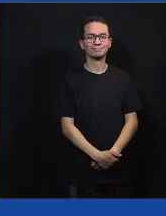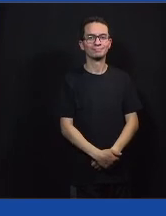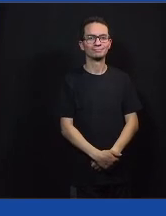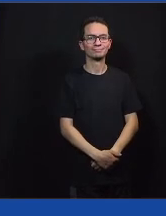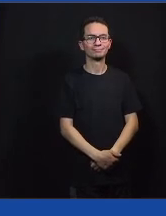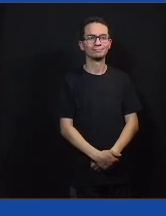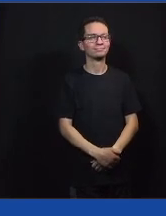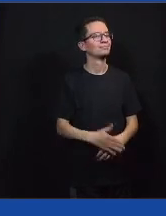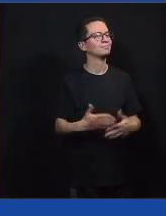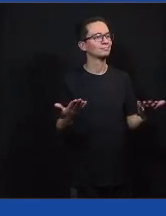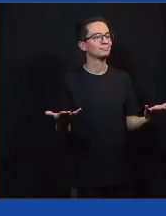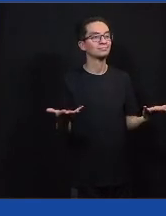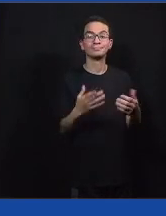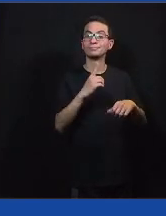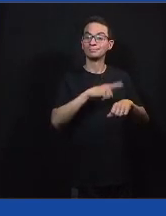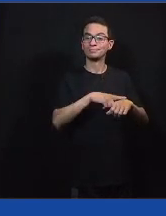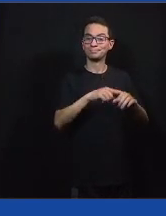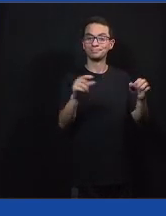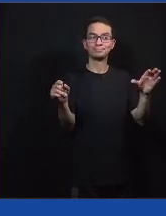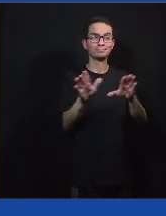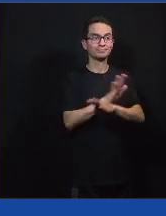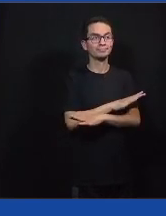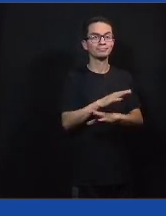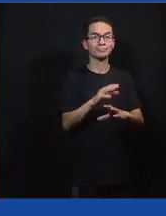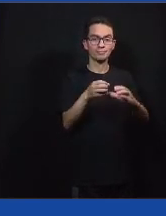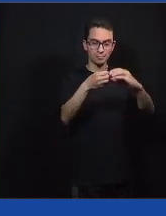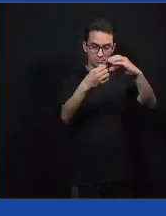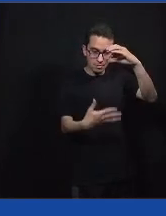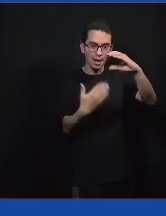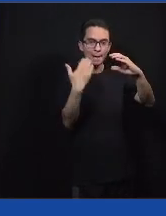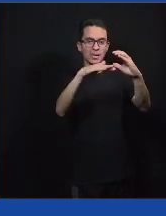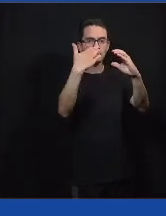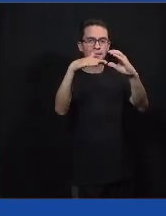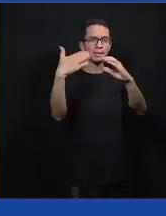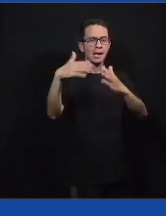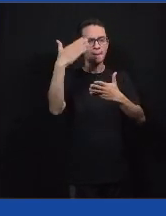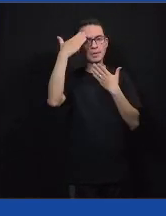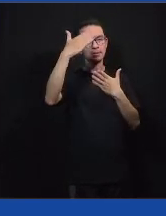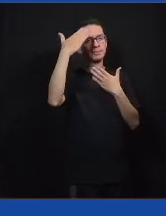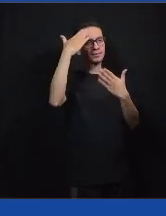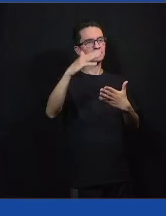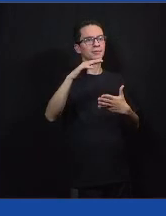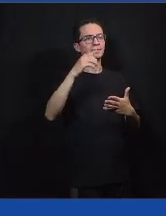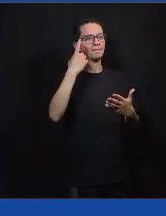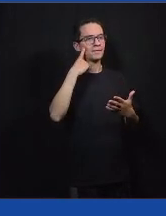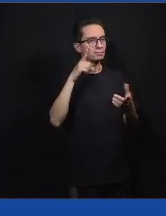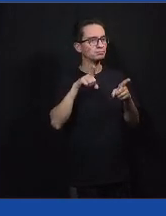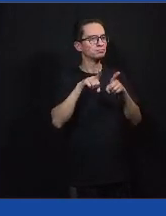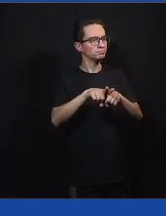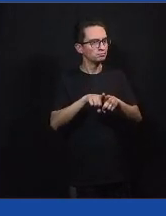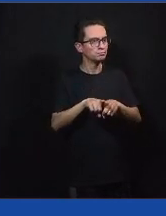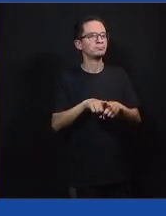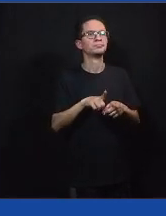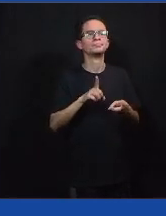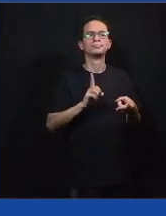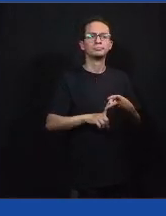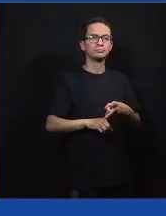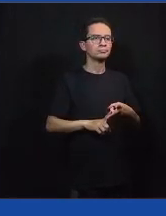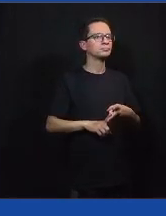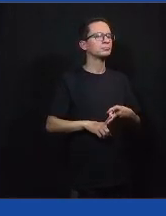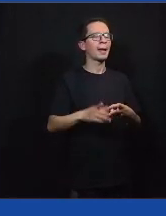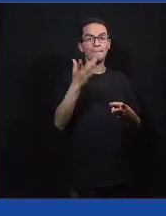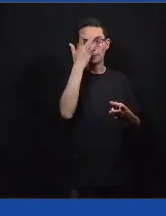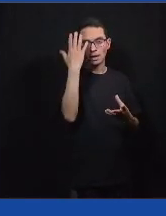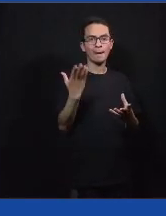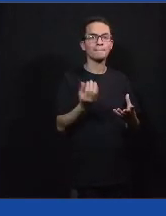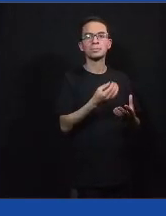Bom, então acabou o nosso tempo. Eu vi um monte de gente no chat importante que eu queria agradecer. a Alessandra que foi uma super parceira, Margot, enfim. Tem um monte de gente que não